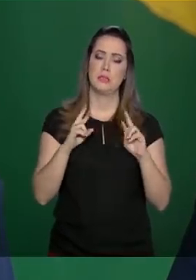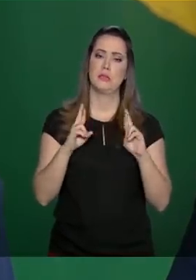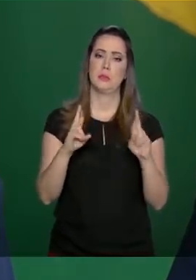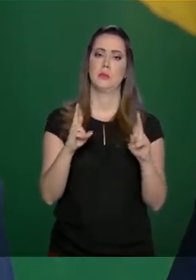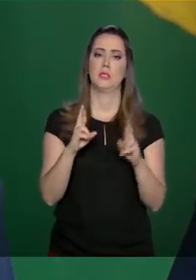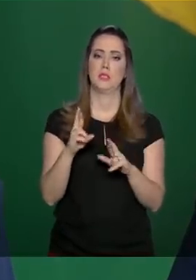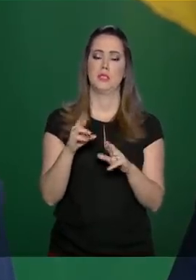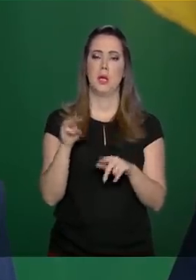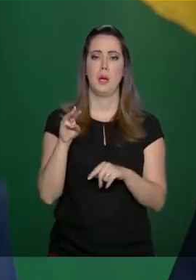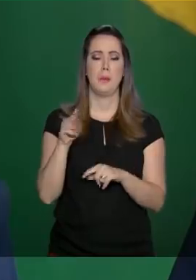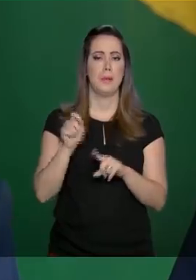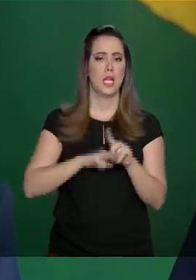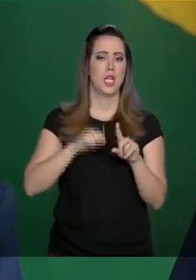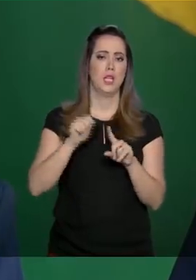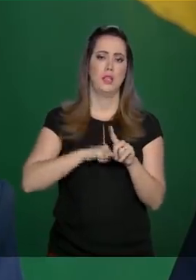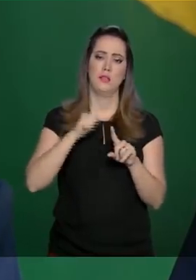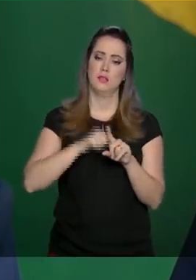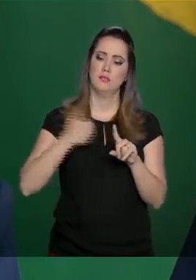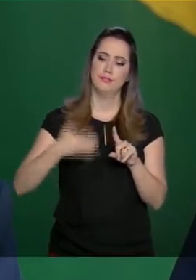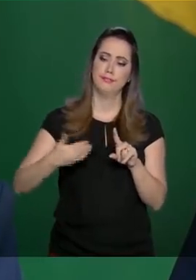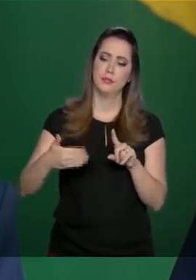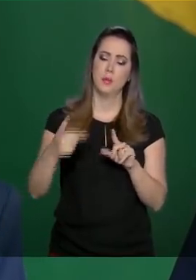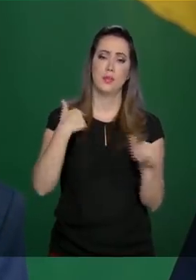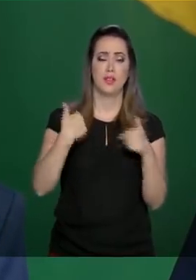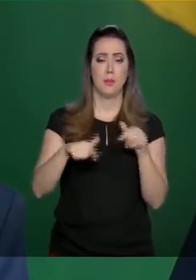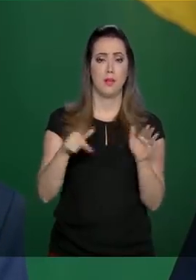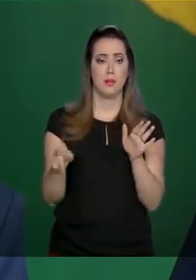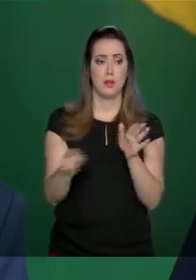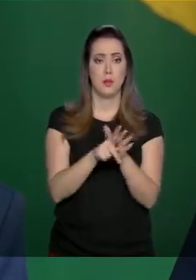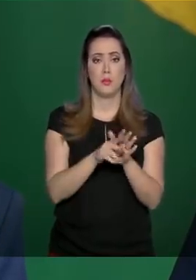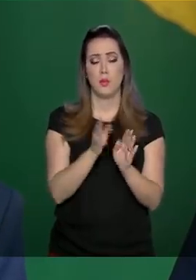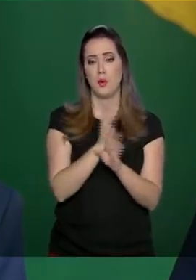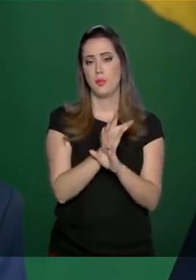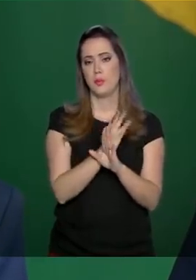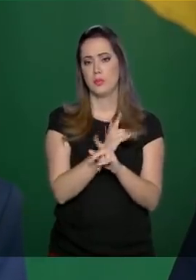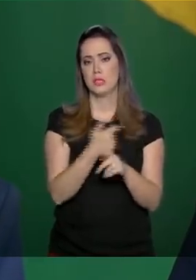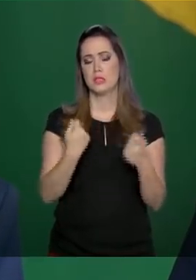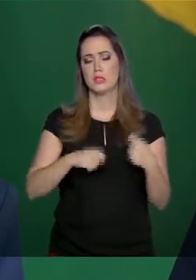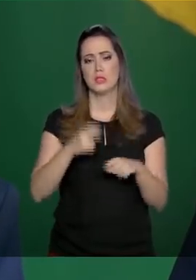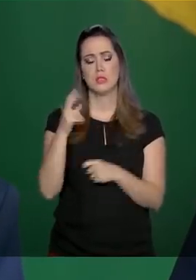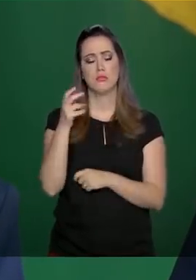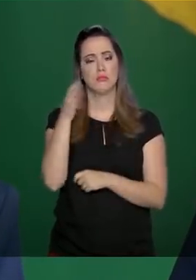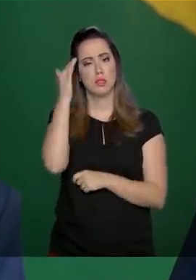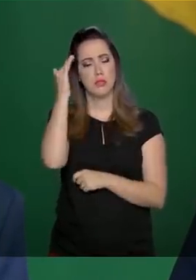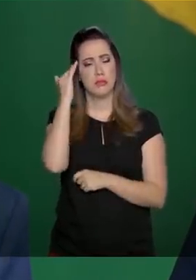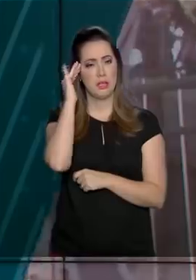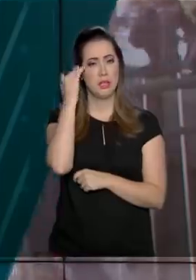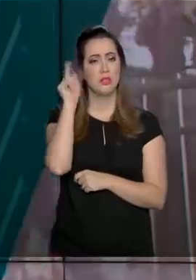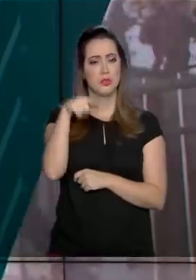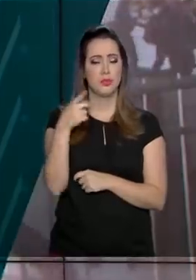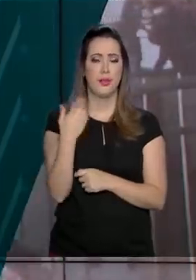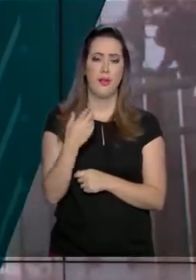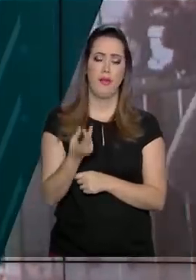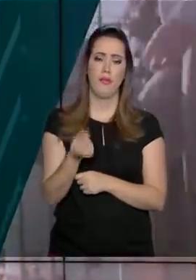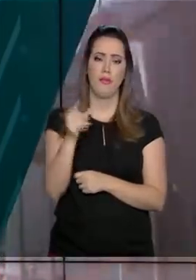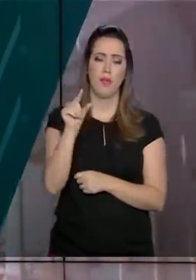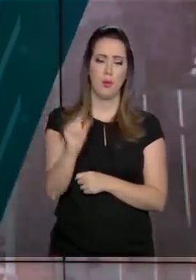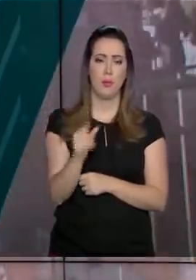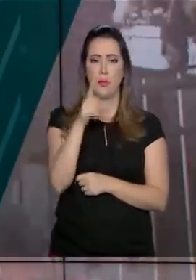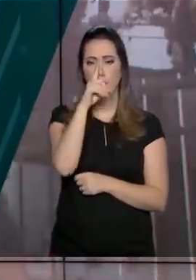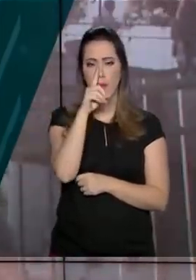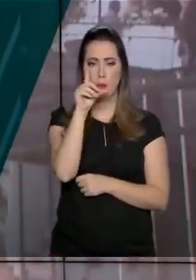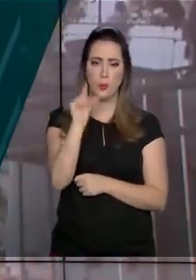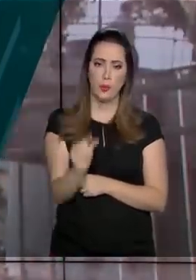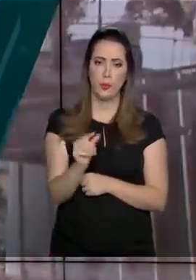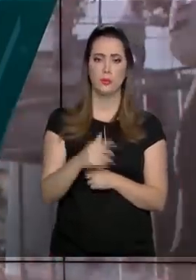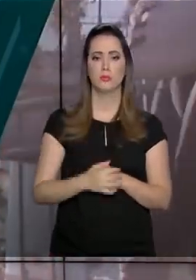vezes, meses ou anos, em algumas situações, para uma atividade que o próprio município tem um consenso que é baixo risco. Foi definido